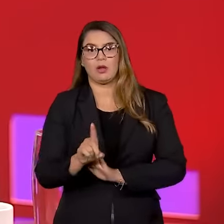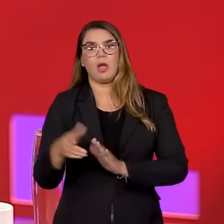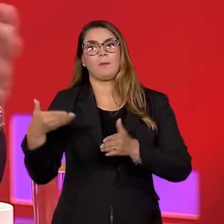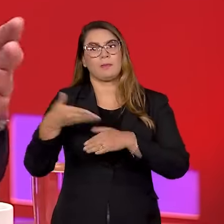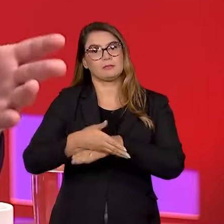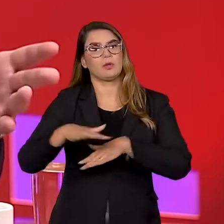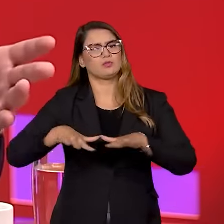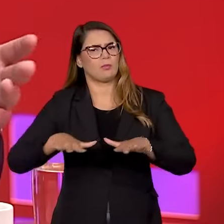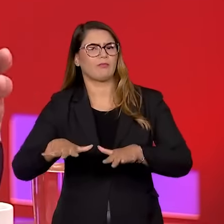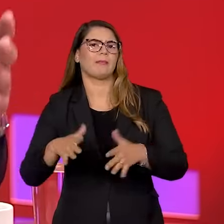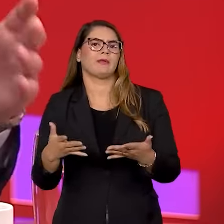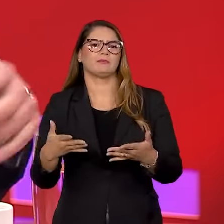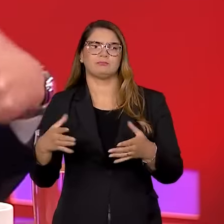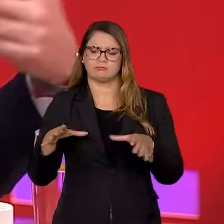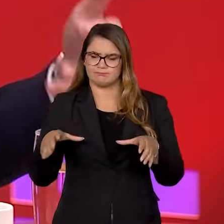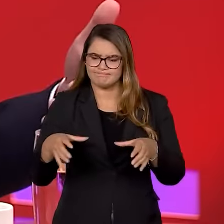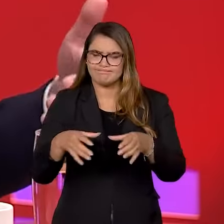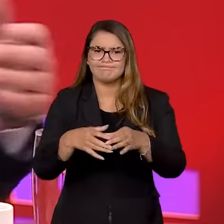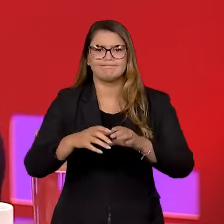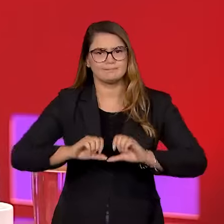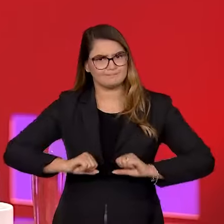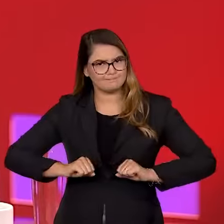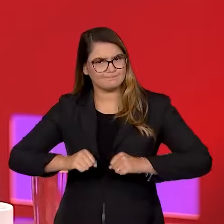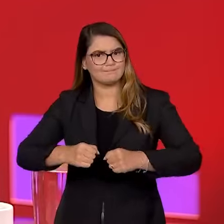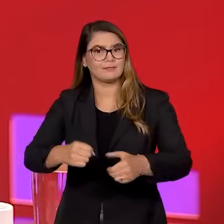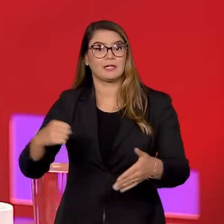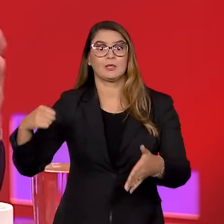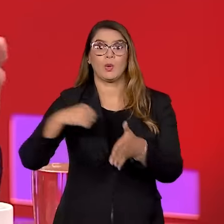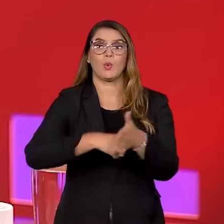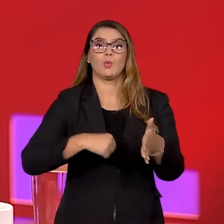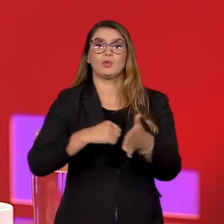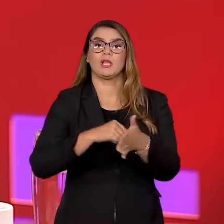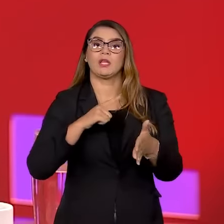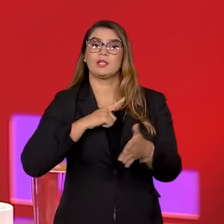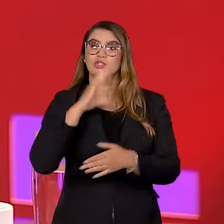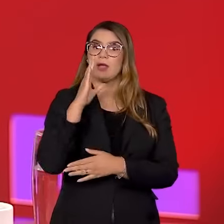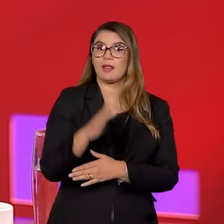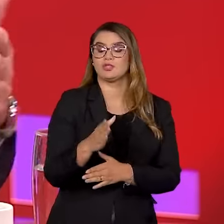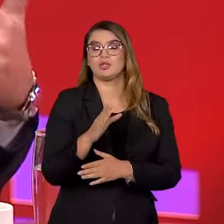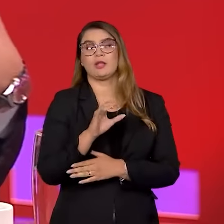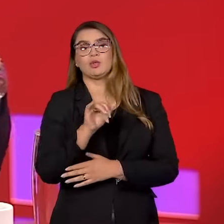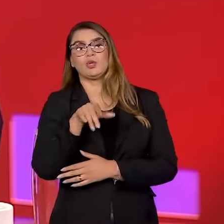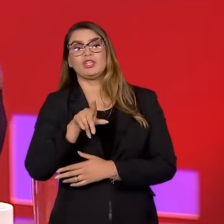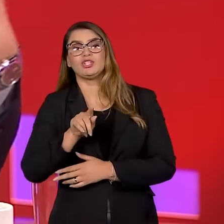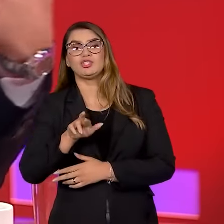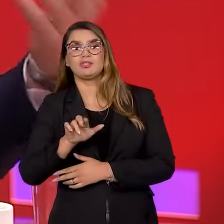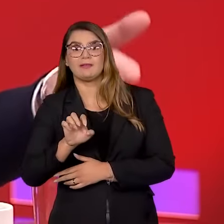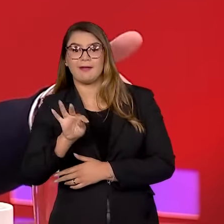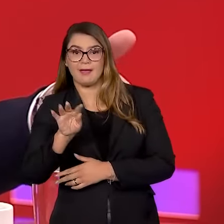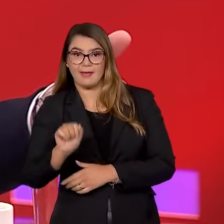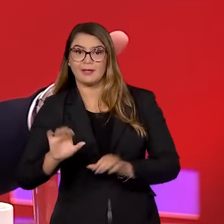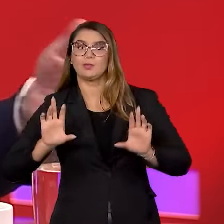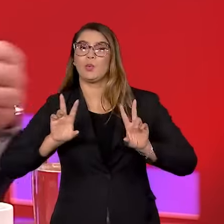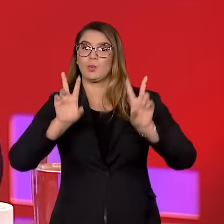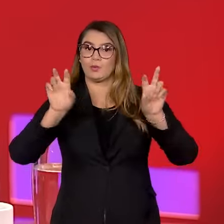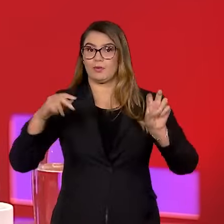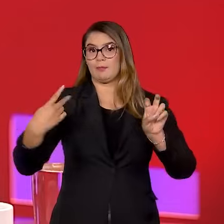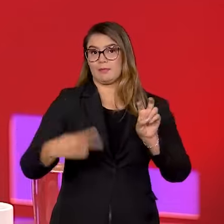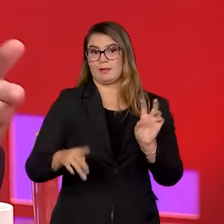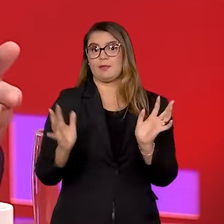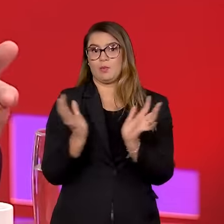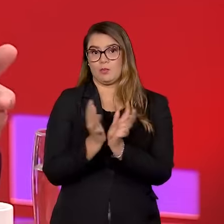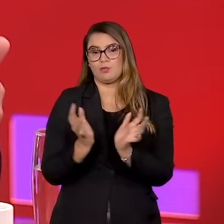sociais, era natural que a gente se engajasse mais nas lutas que tinham relação direta ou indireta com os temas com os quais esse grupo trabalha.